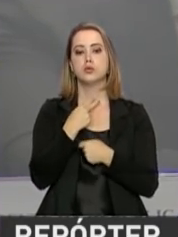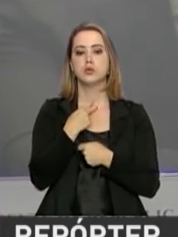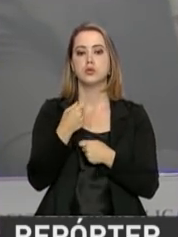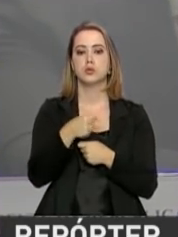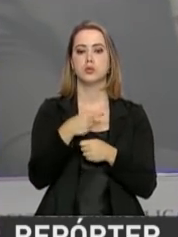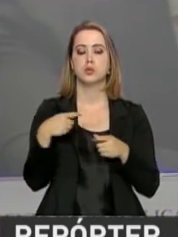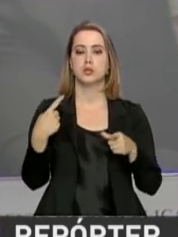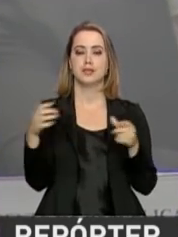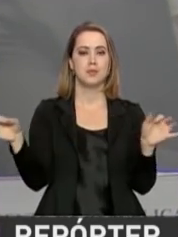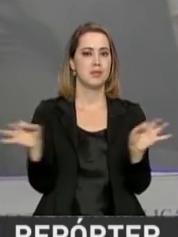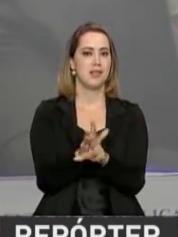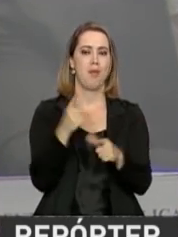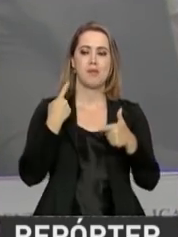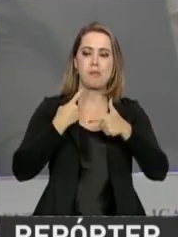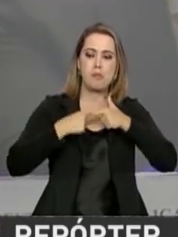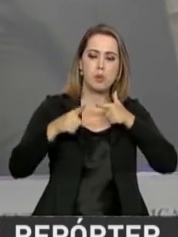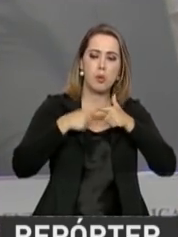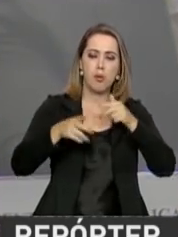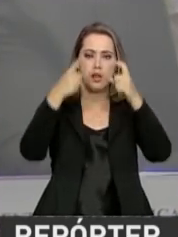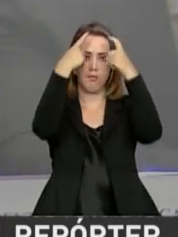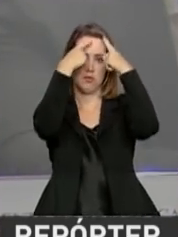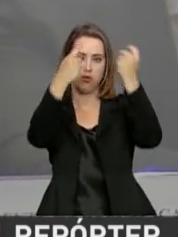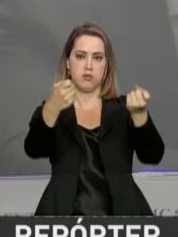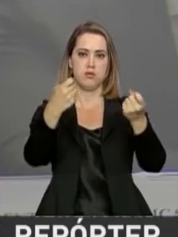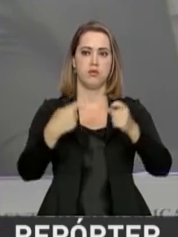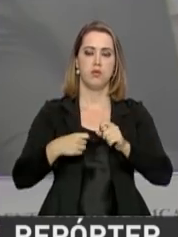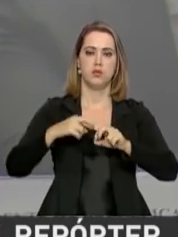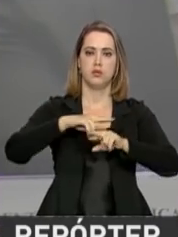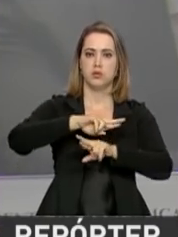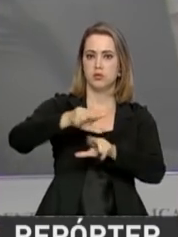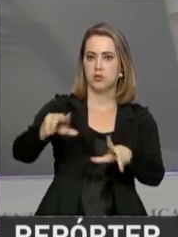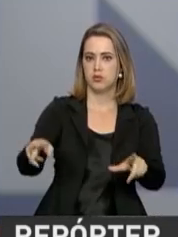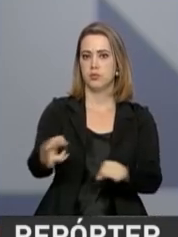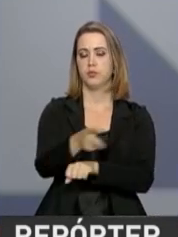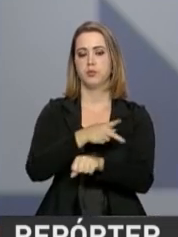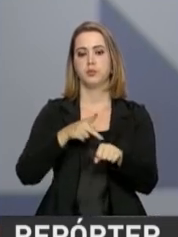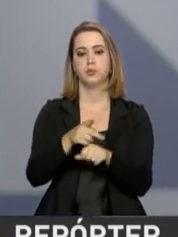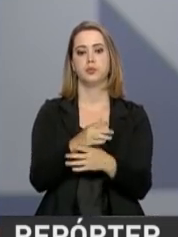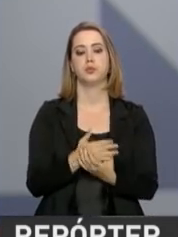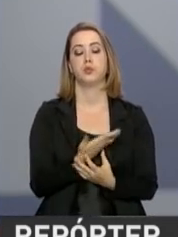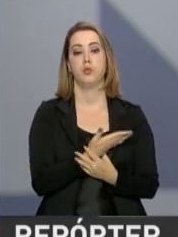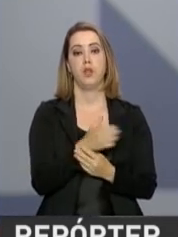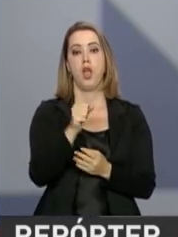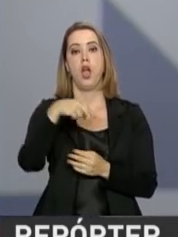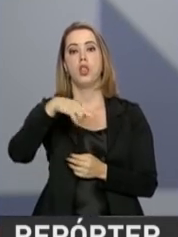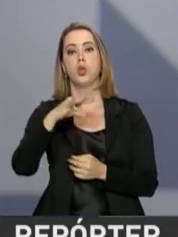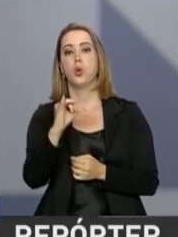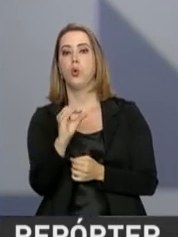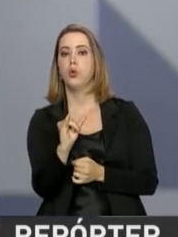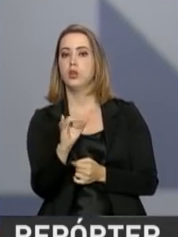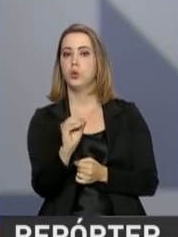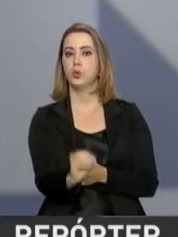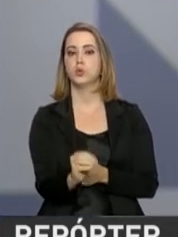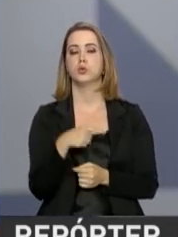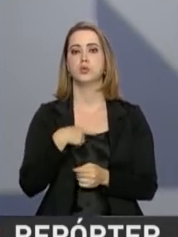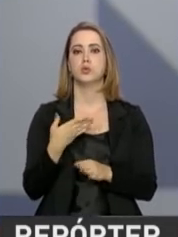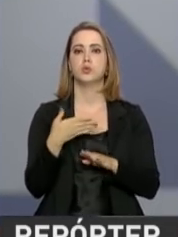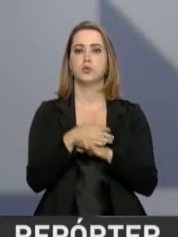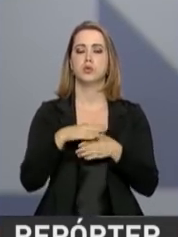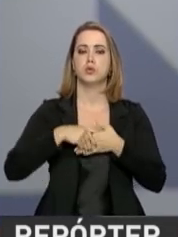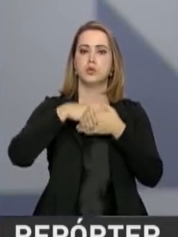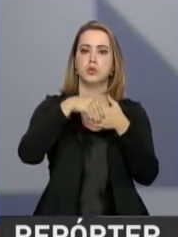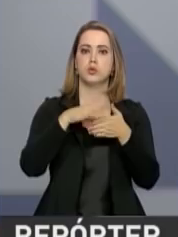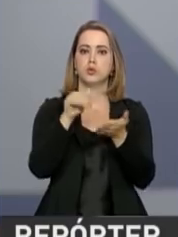focos de tensão e violência que afligem diferentes países. António Guterres deverá ocupar o posto de secretário